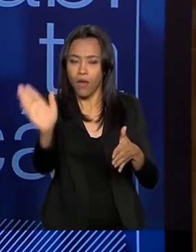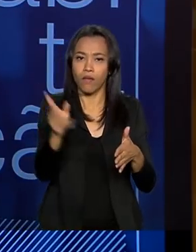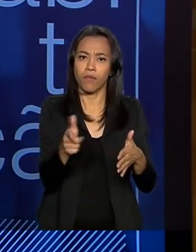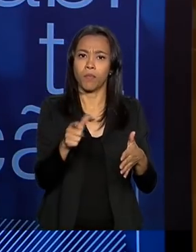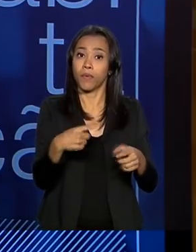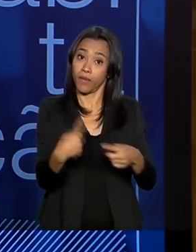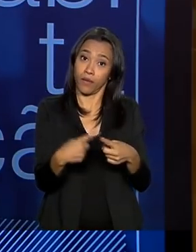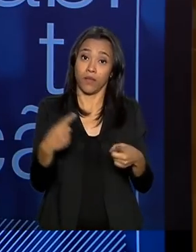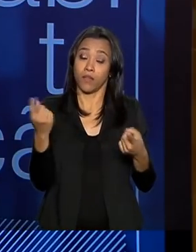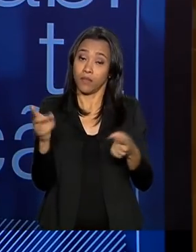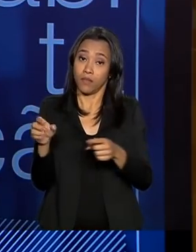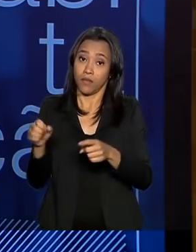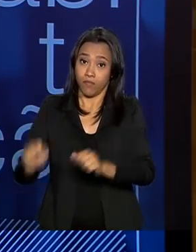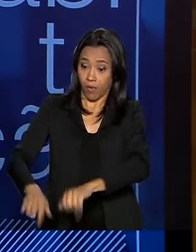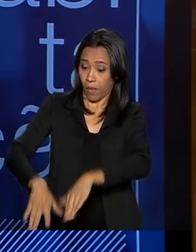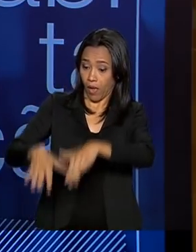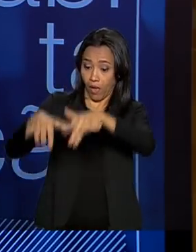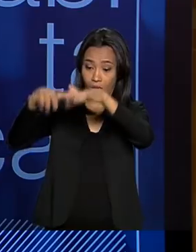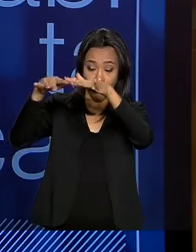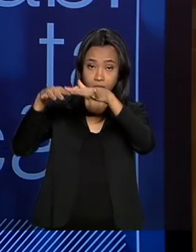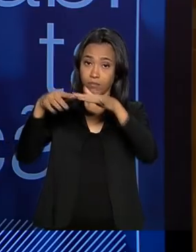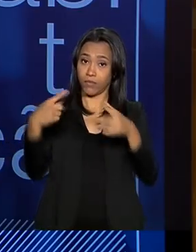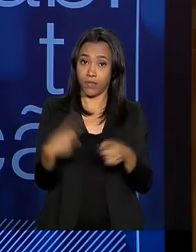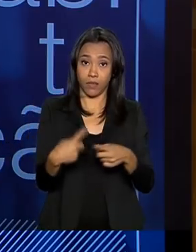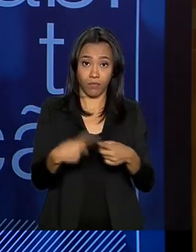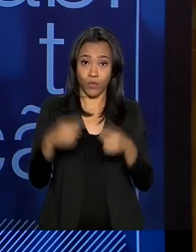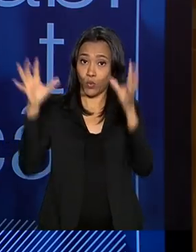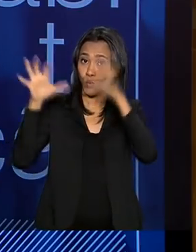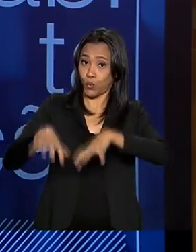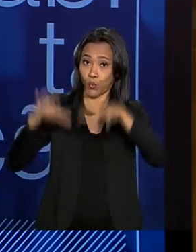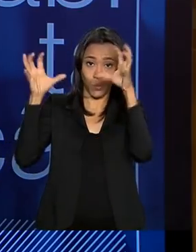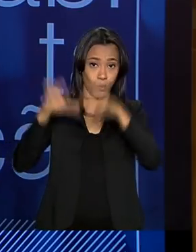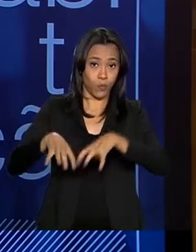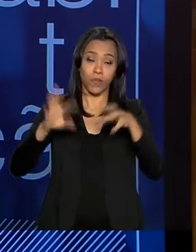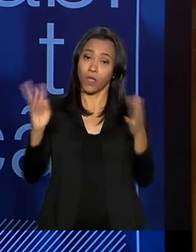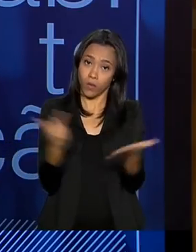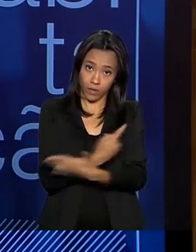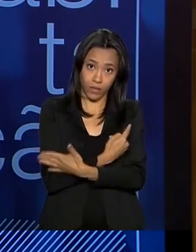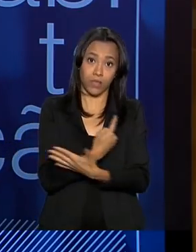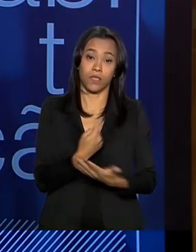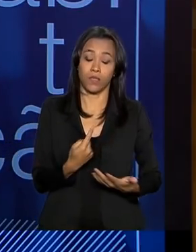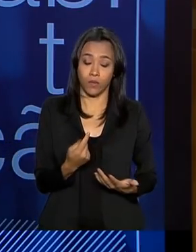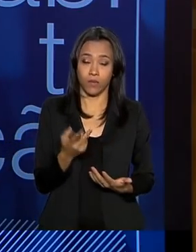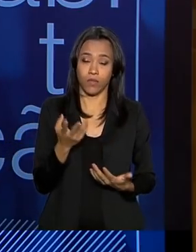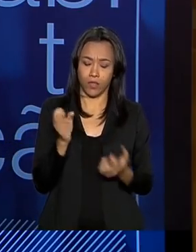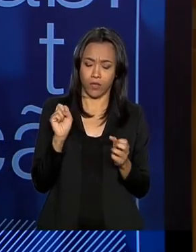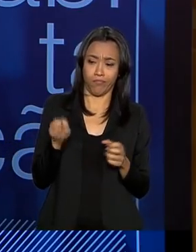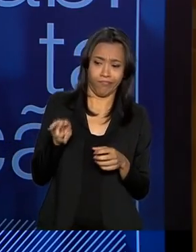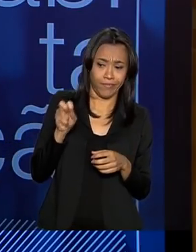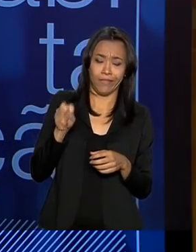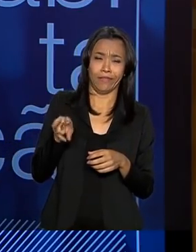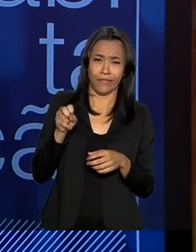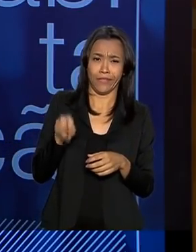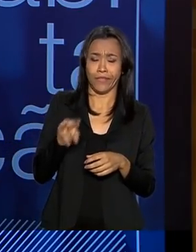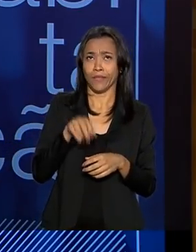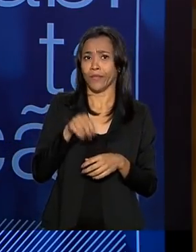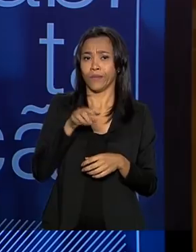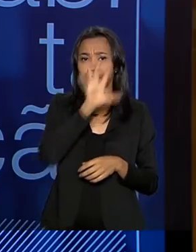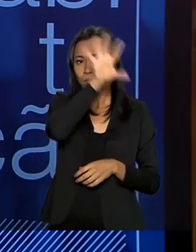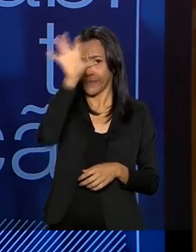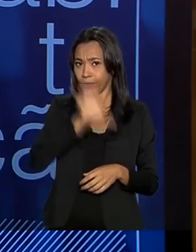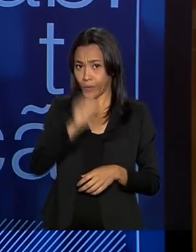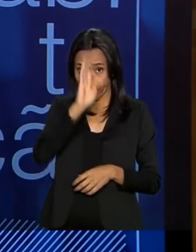inundações como alagamentos. Os alagamentos, fortes chuvas, como temos visto, infelizmente, em várias regiões do Brasil,